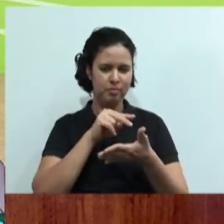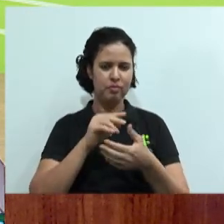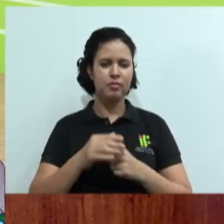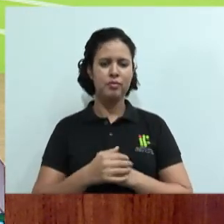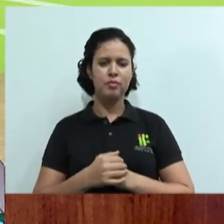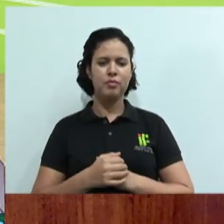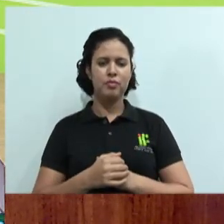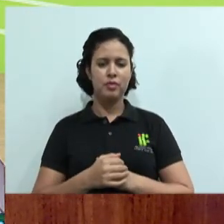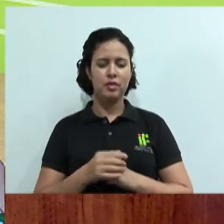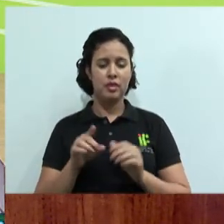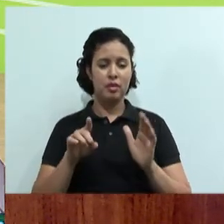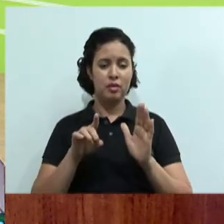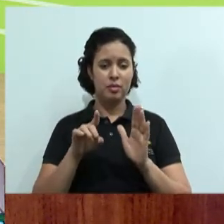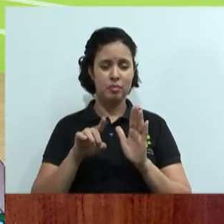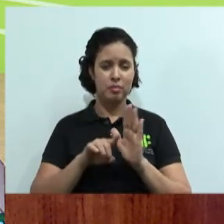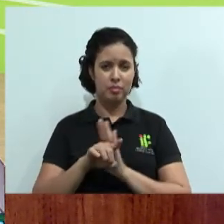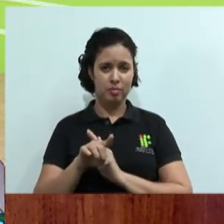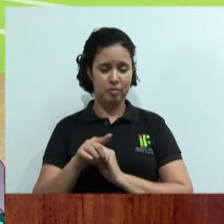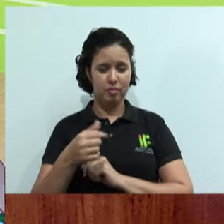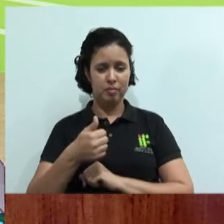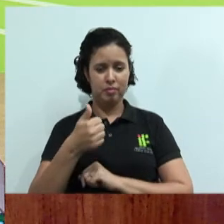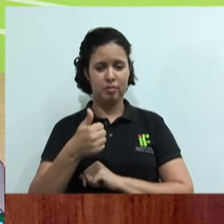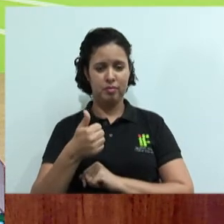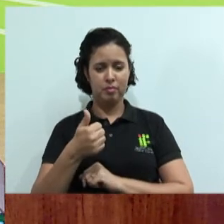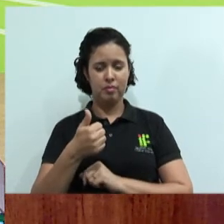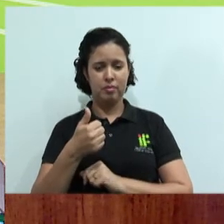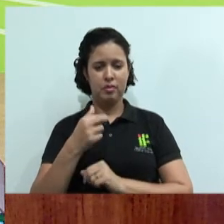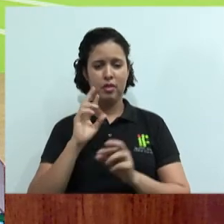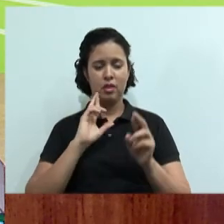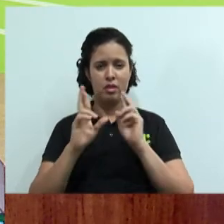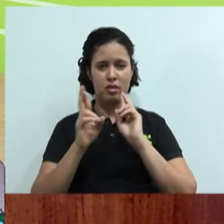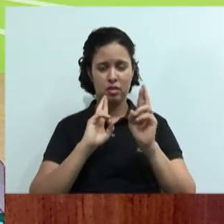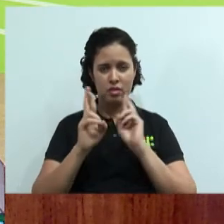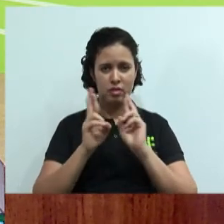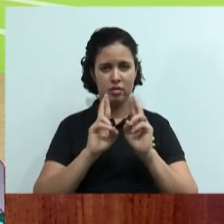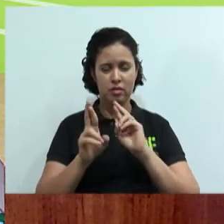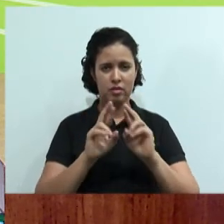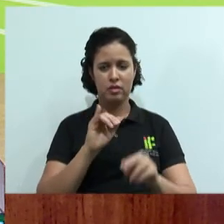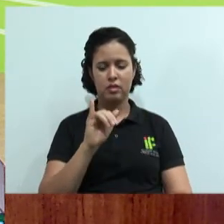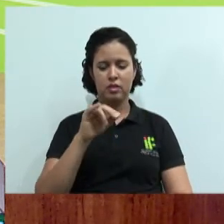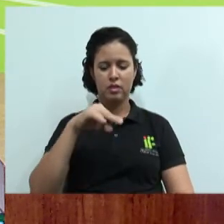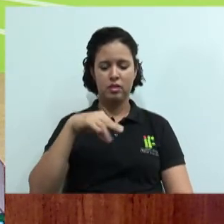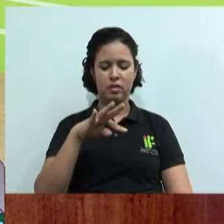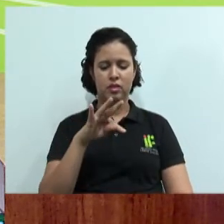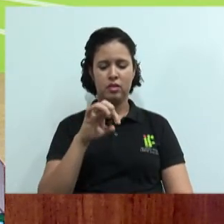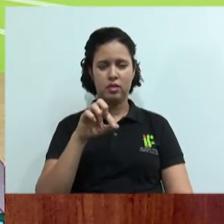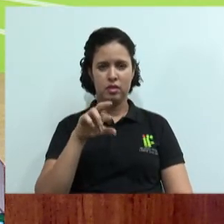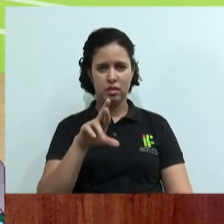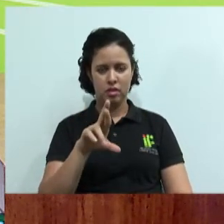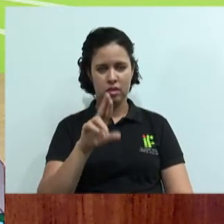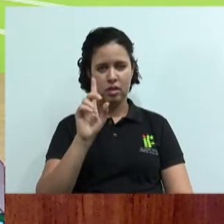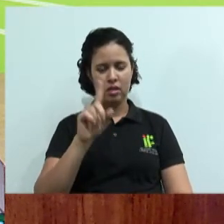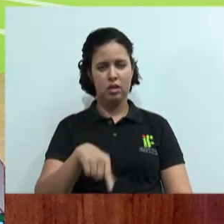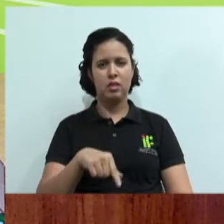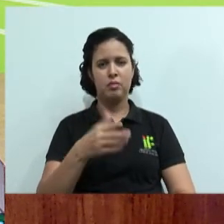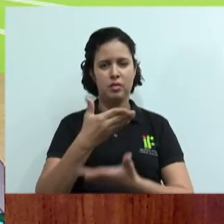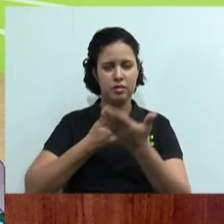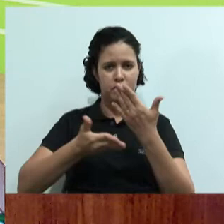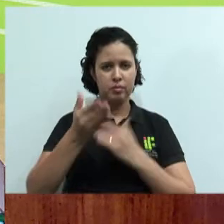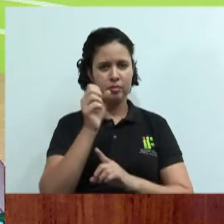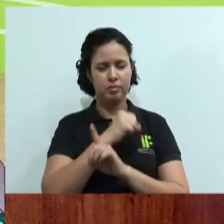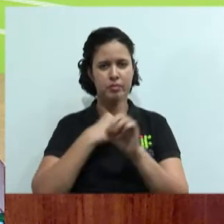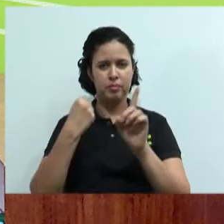diz ali a primeira pergunta, né? O relacionamento interpessoal implica em uma relação social, ou seja, um